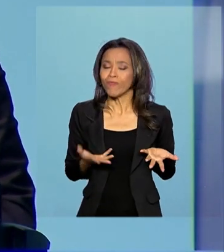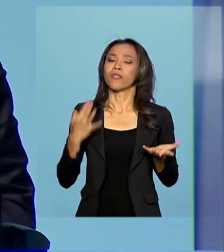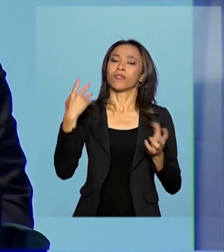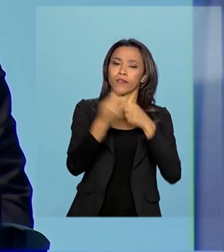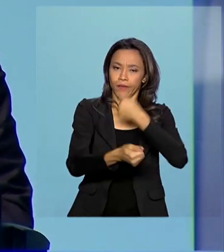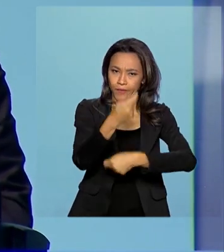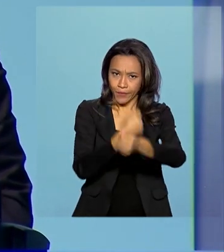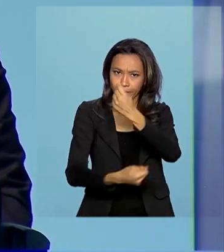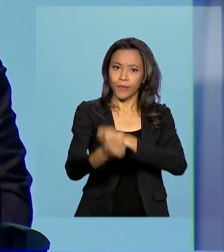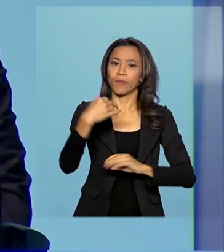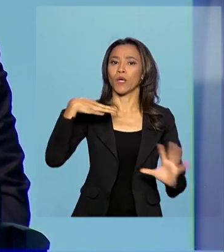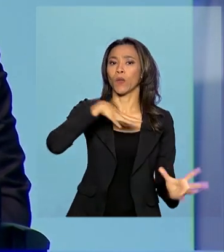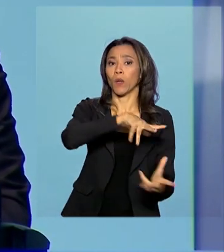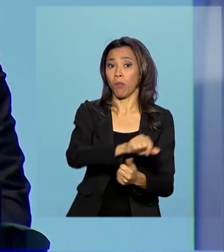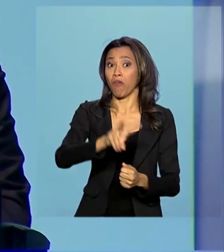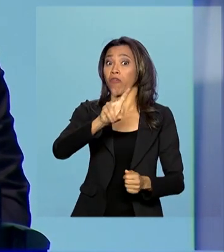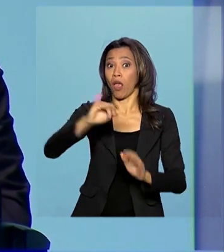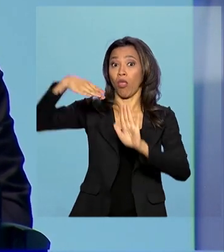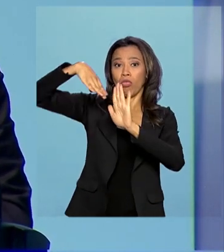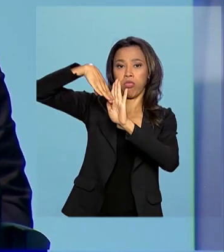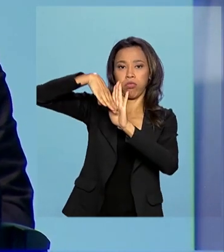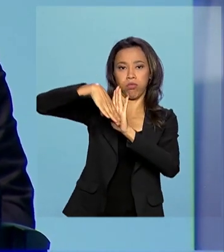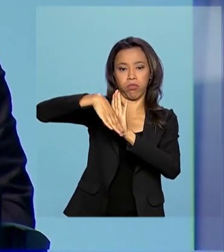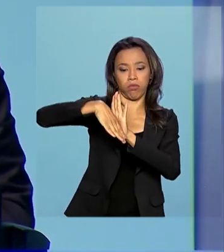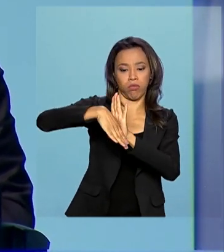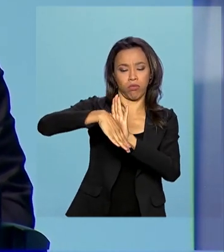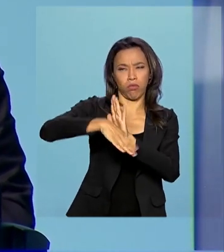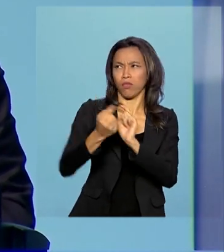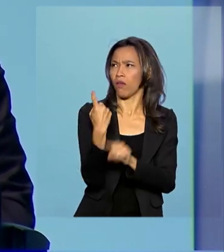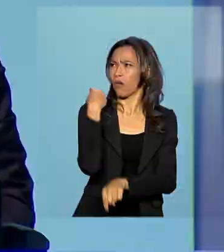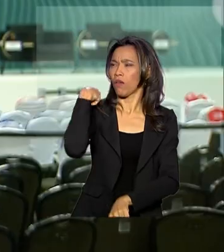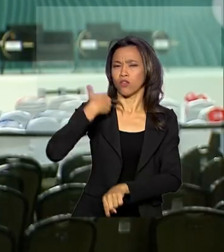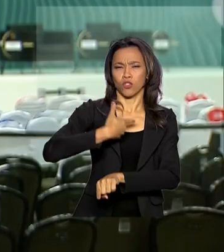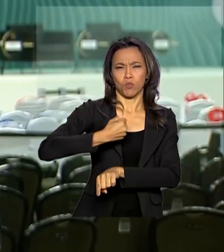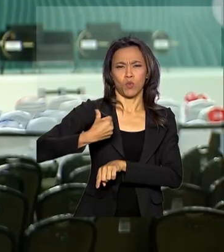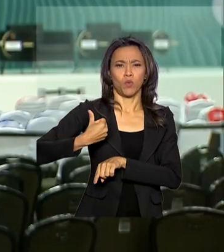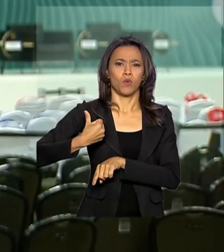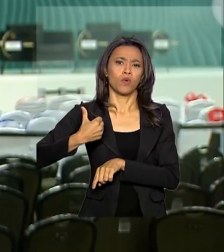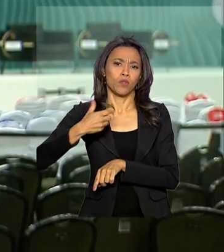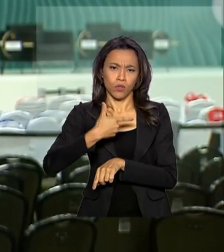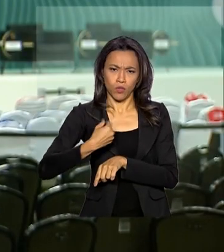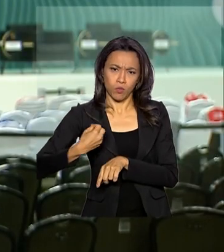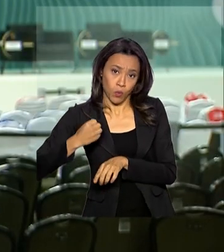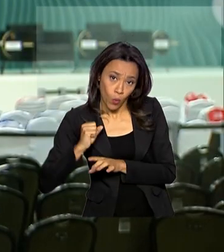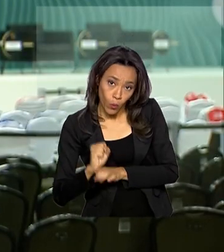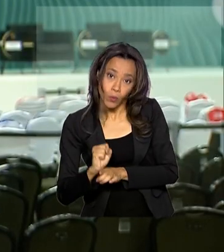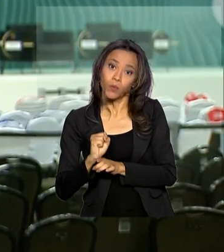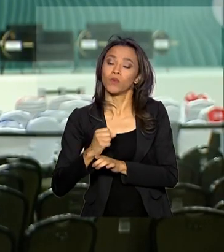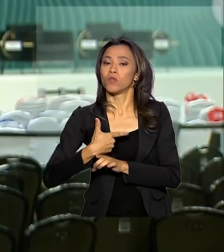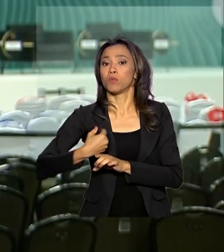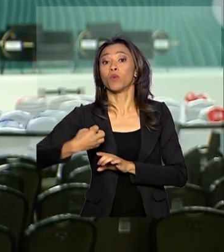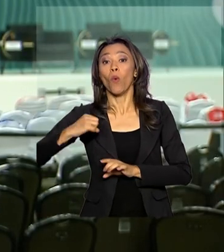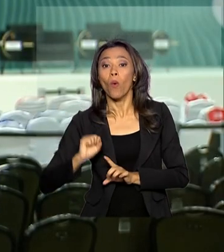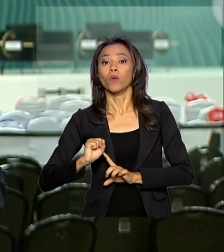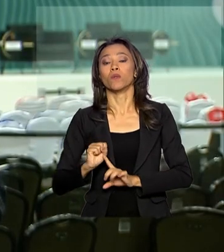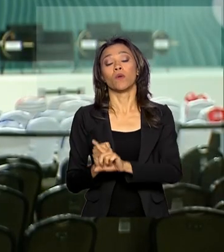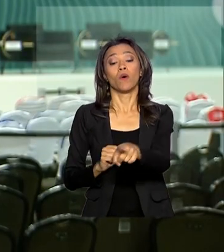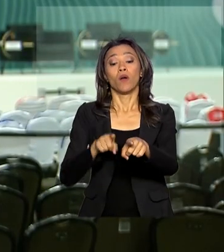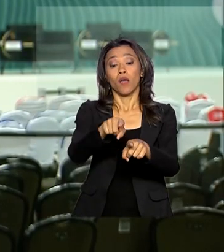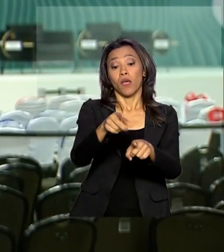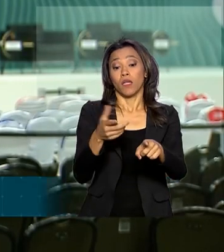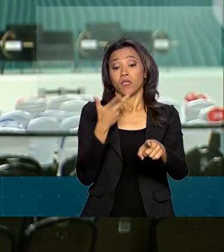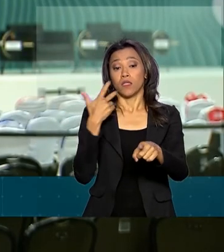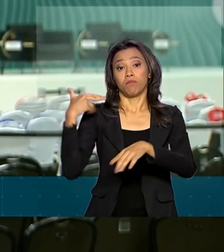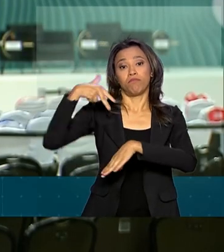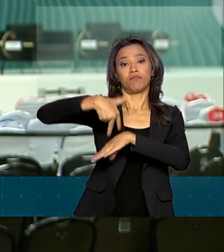deve cair este ano ao menor nível desde 2008. O último chefe de Estado a discursar foi o anfitrião do